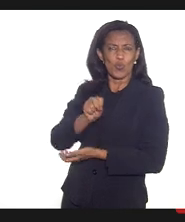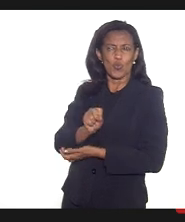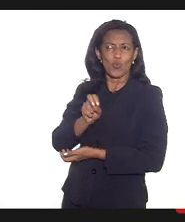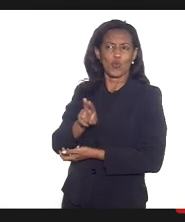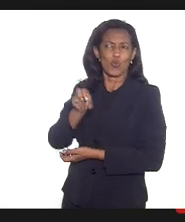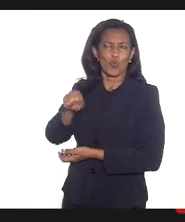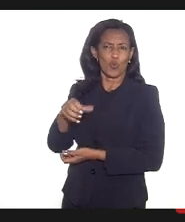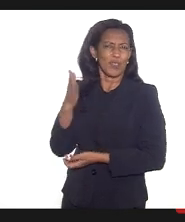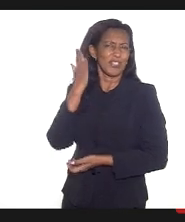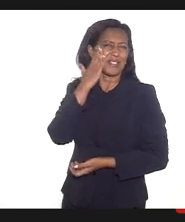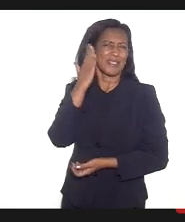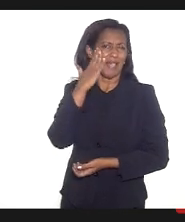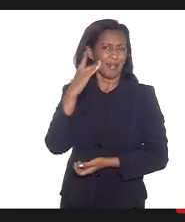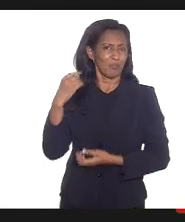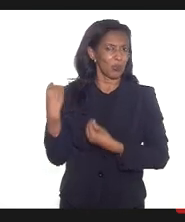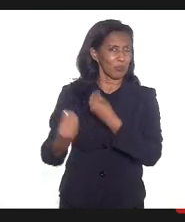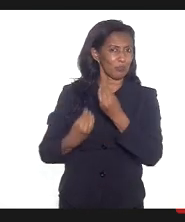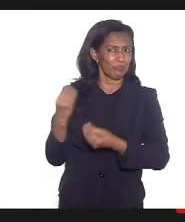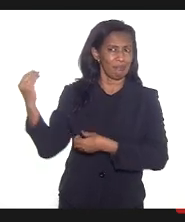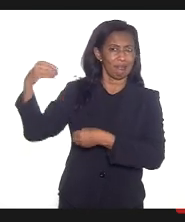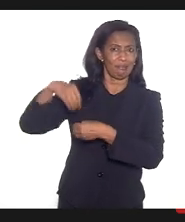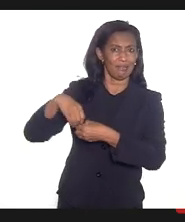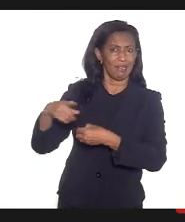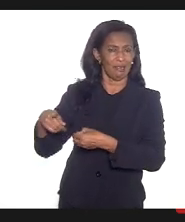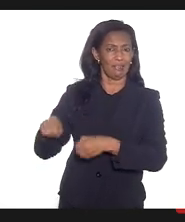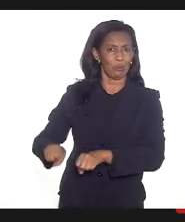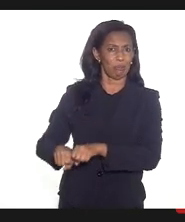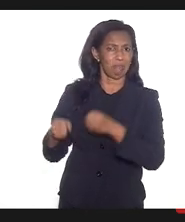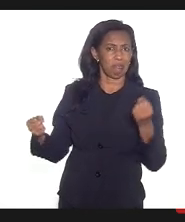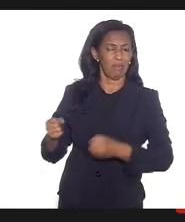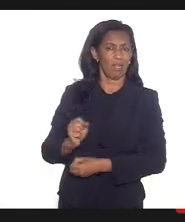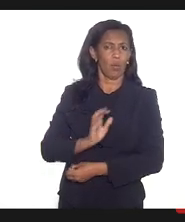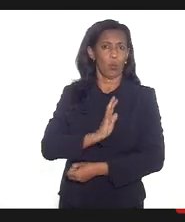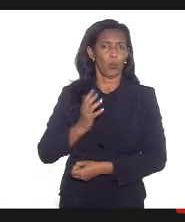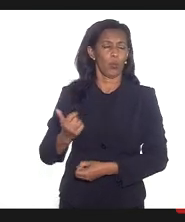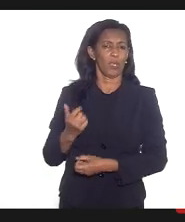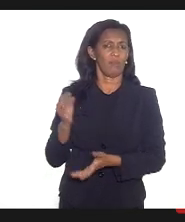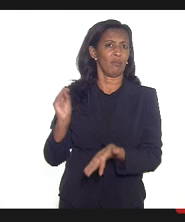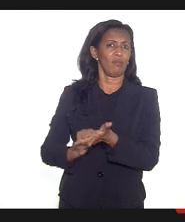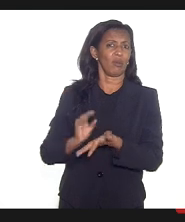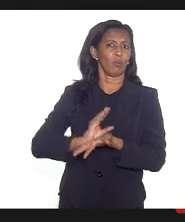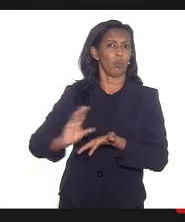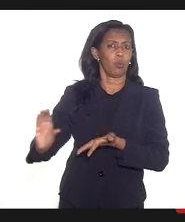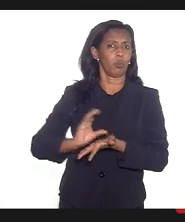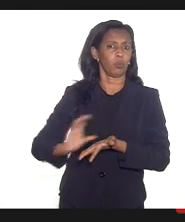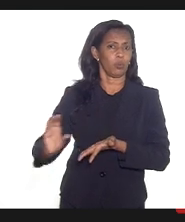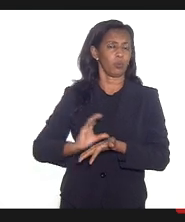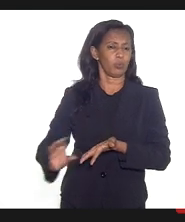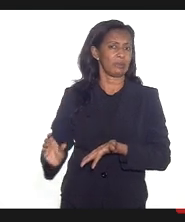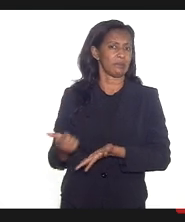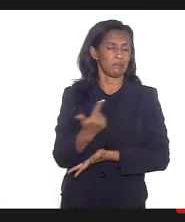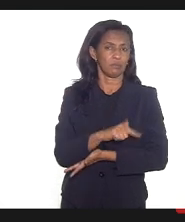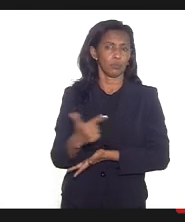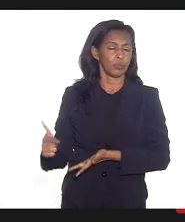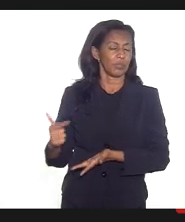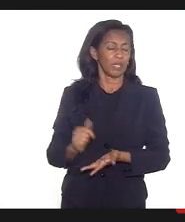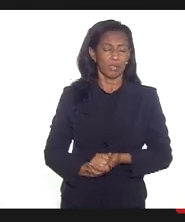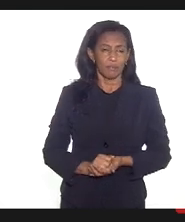SUS mas a gente sabe as precariedades com a falta de investimento do